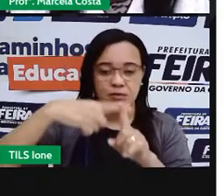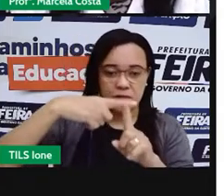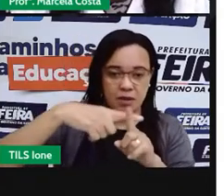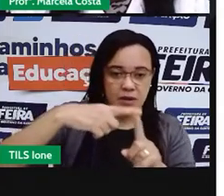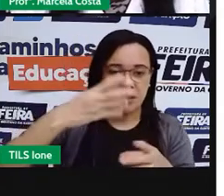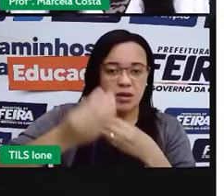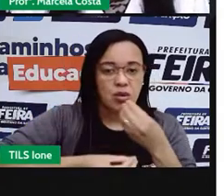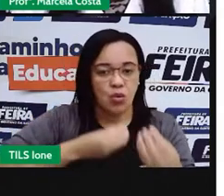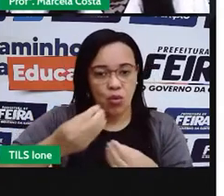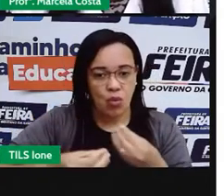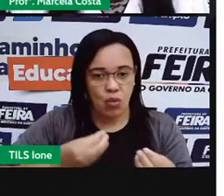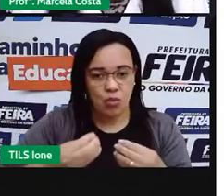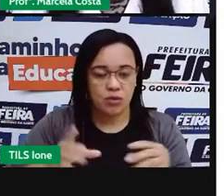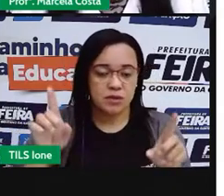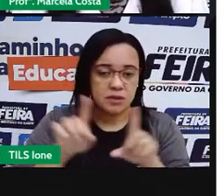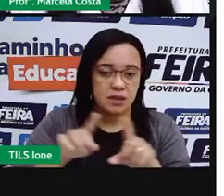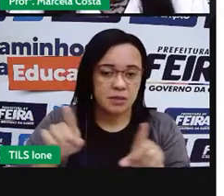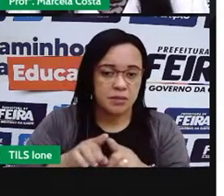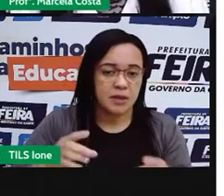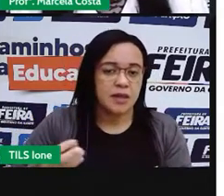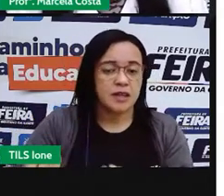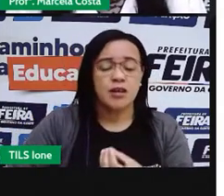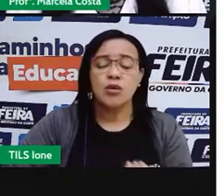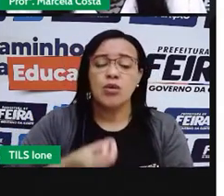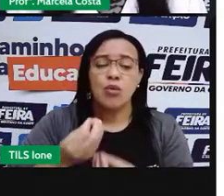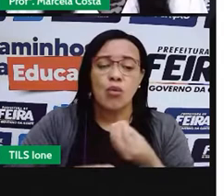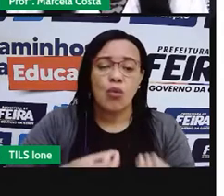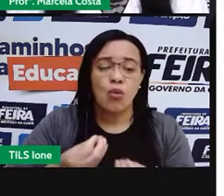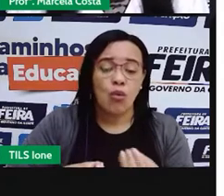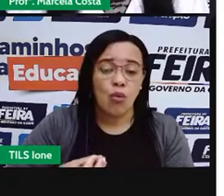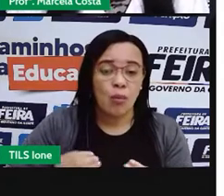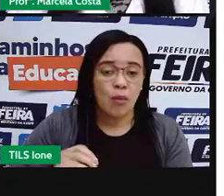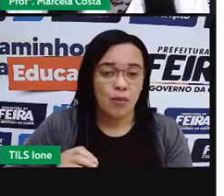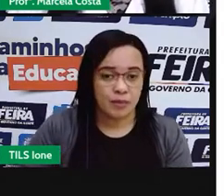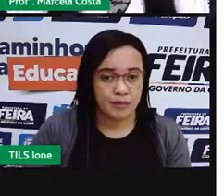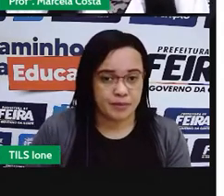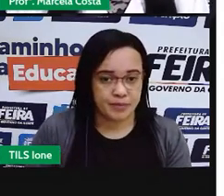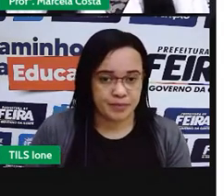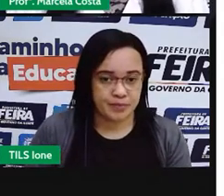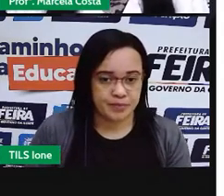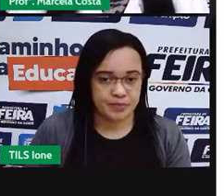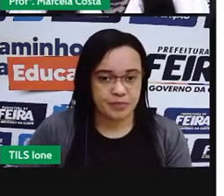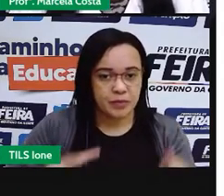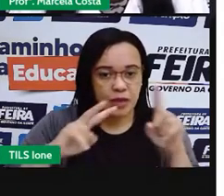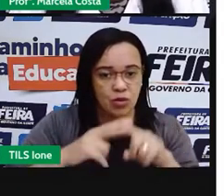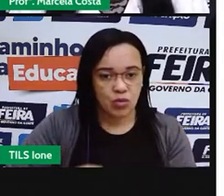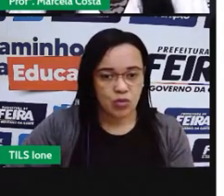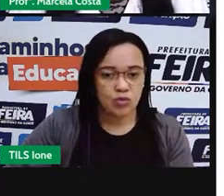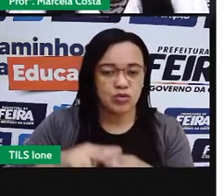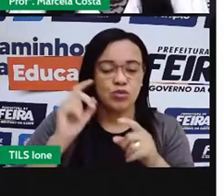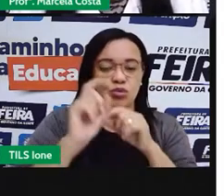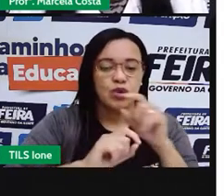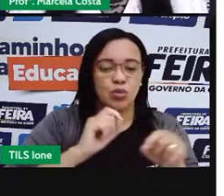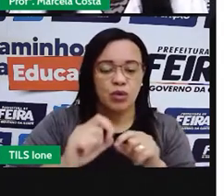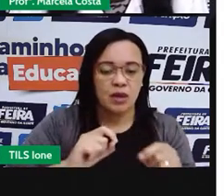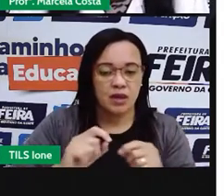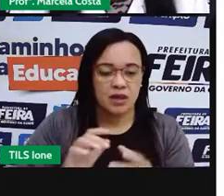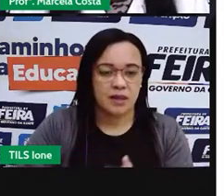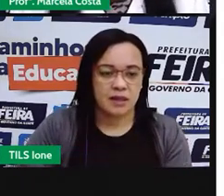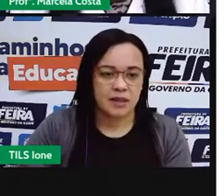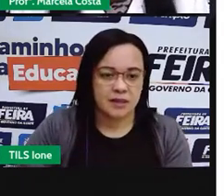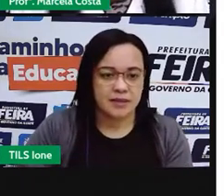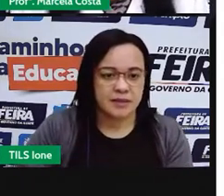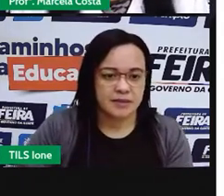construir protótipos coletivos, pensando em um destaque adequado e